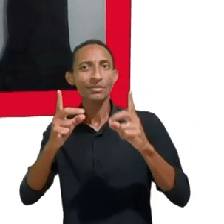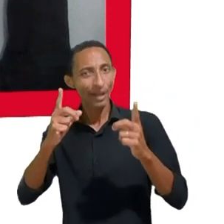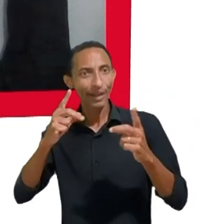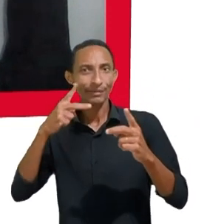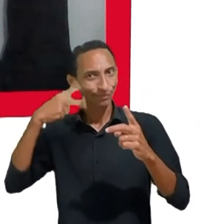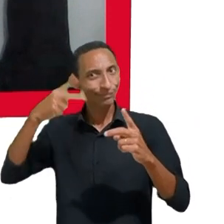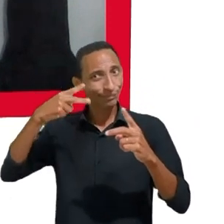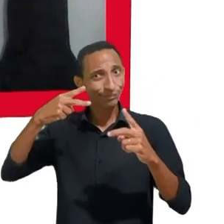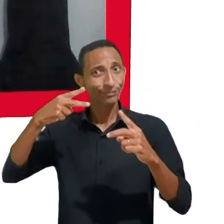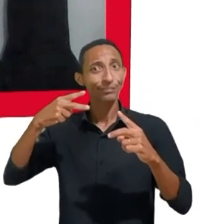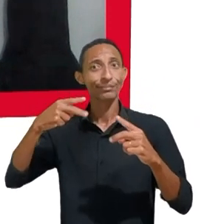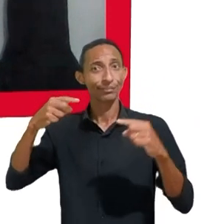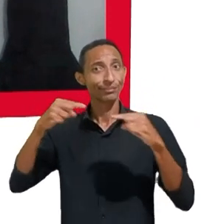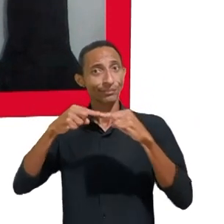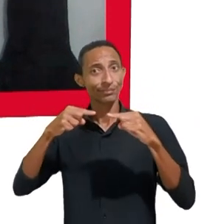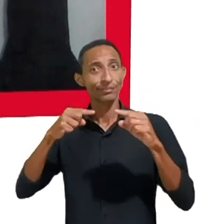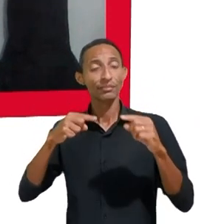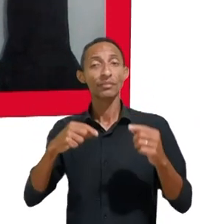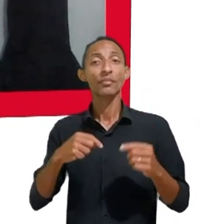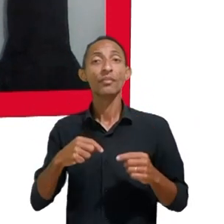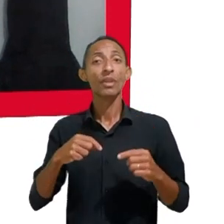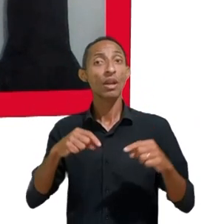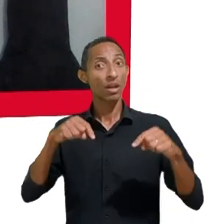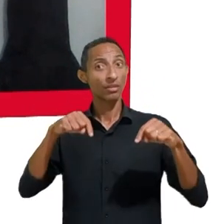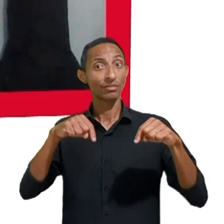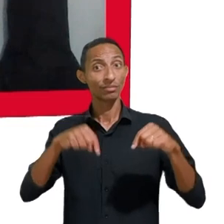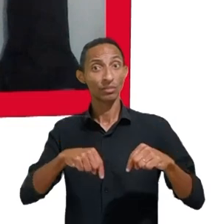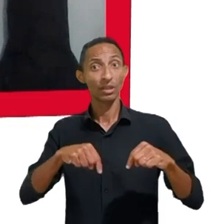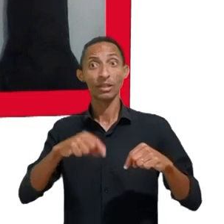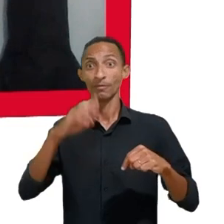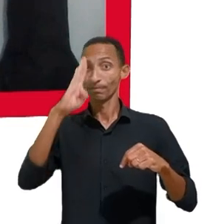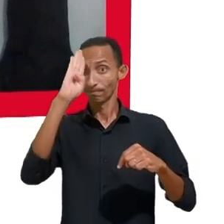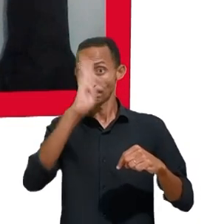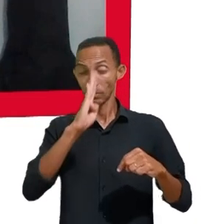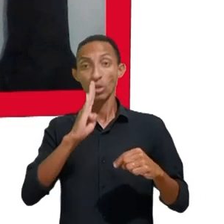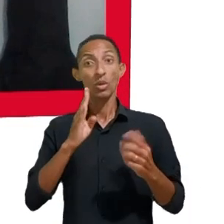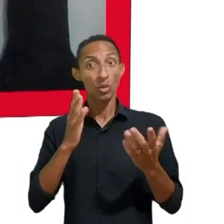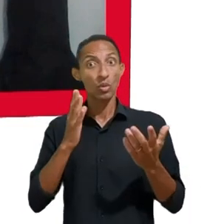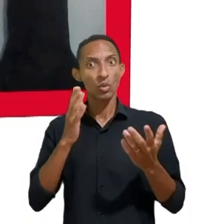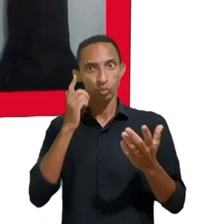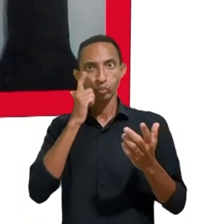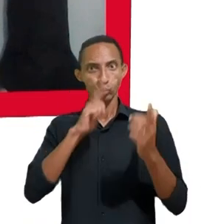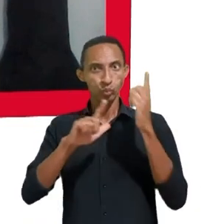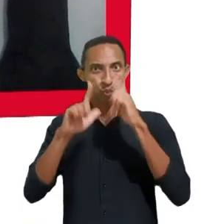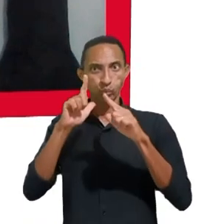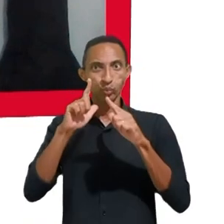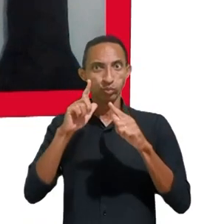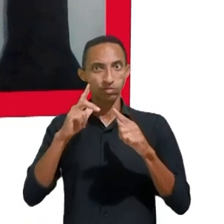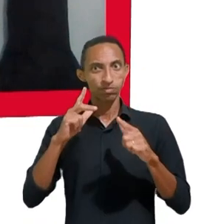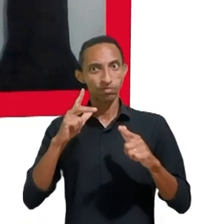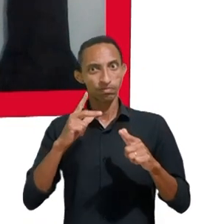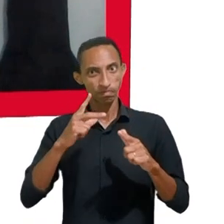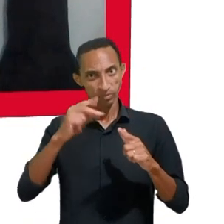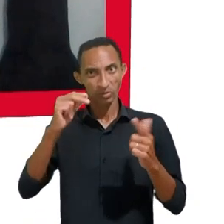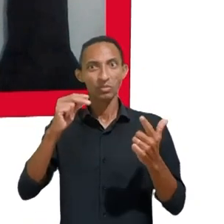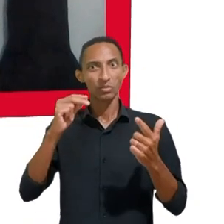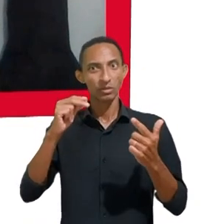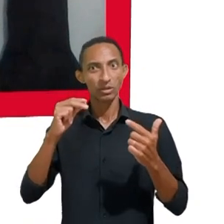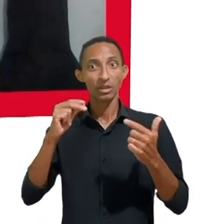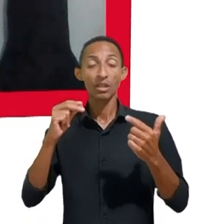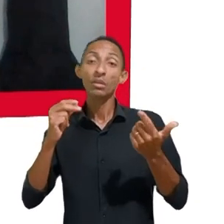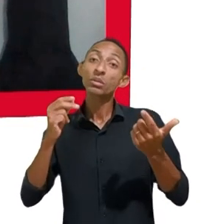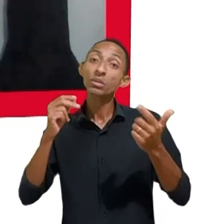E no Brasil, apesar de algumas vitórias recentes como a LGPD, como a nossa tradição do ECA,